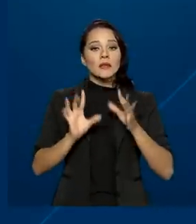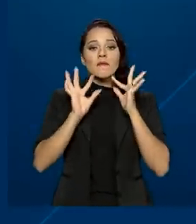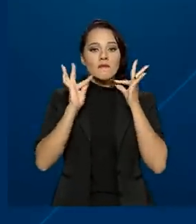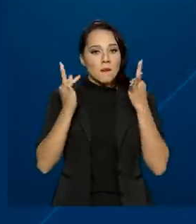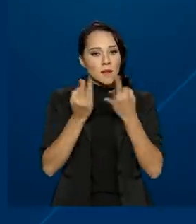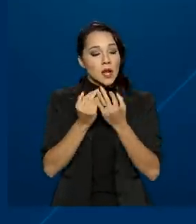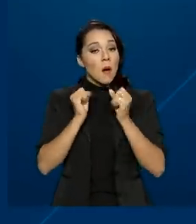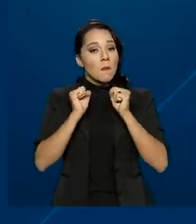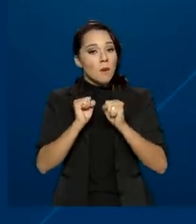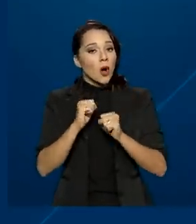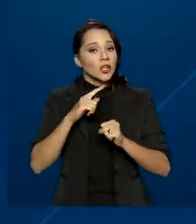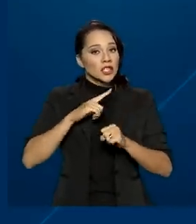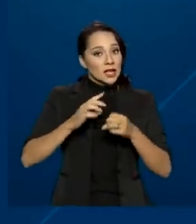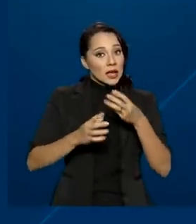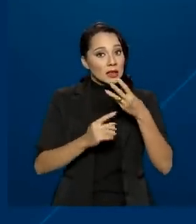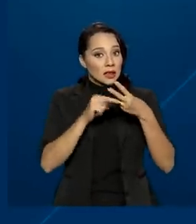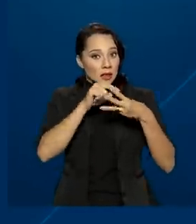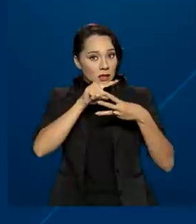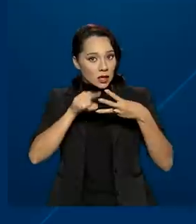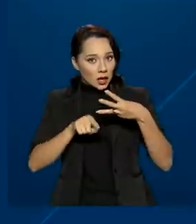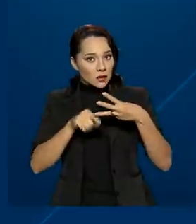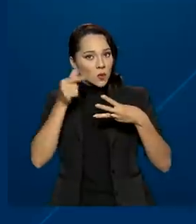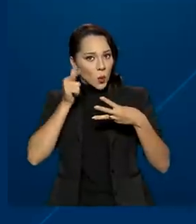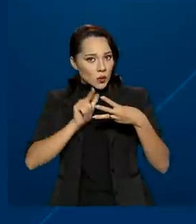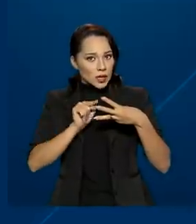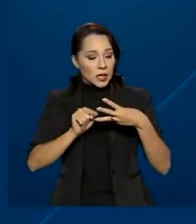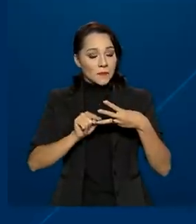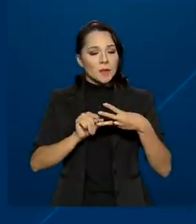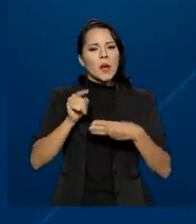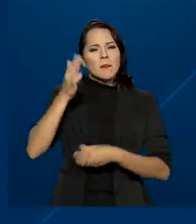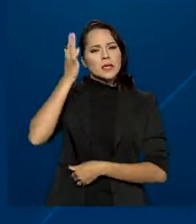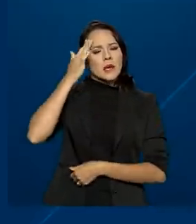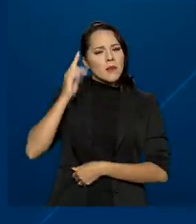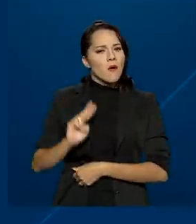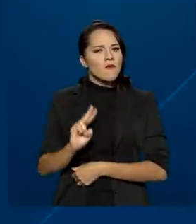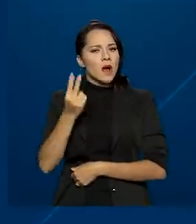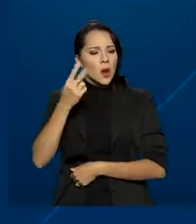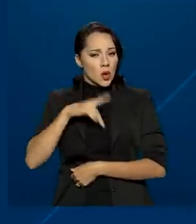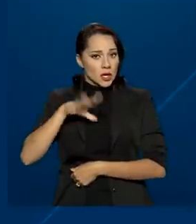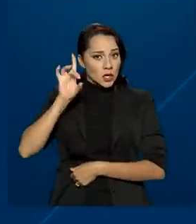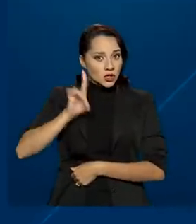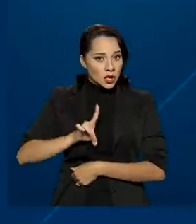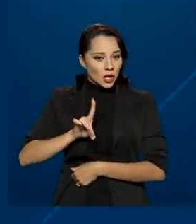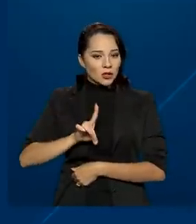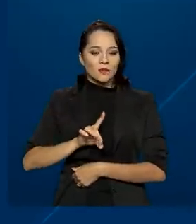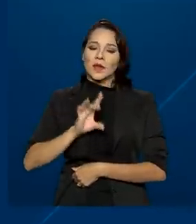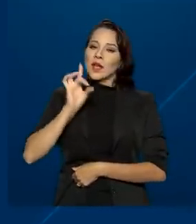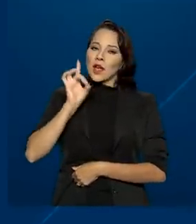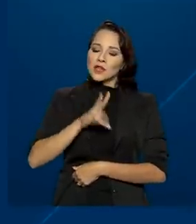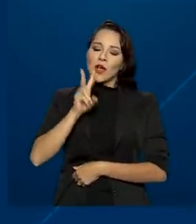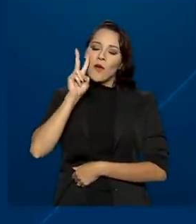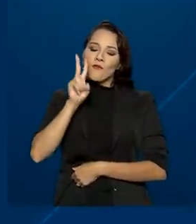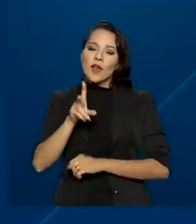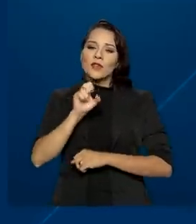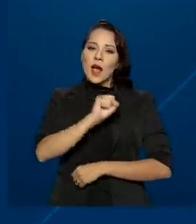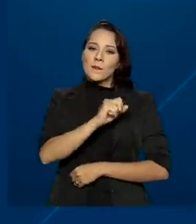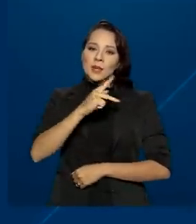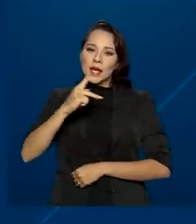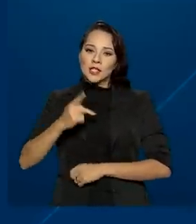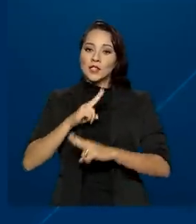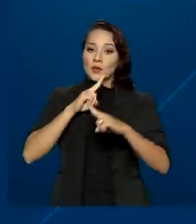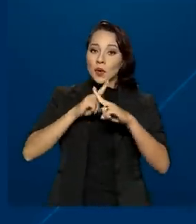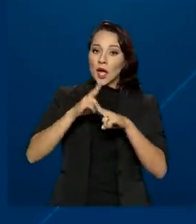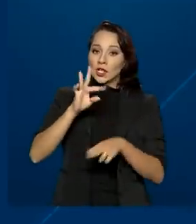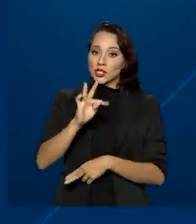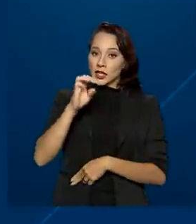acumular até três benefícios do programa. E para saber o valor a que tem direito, é só consultar o aplicativo